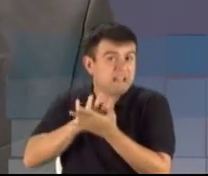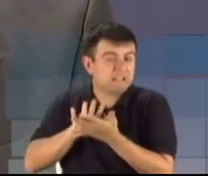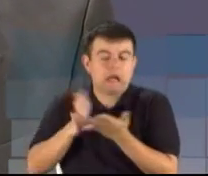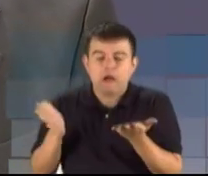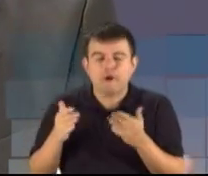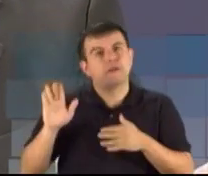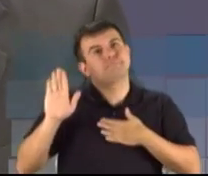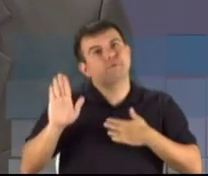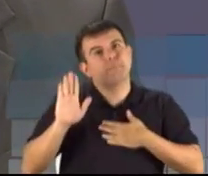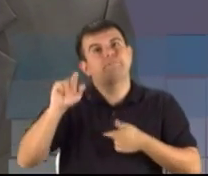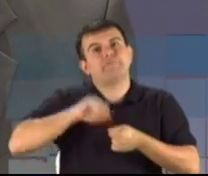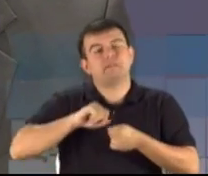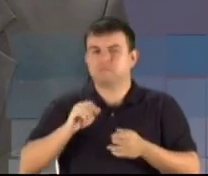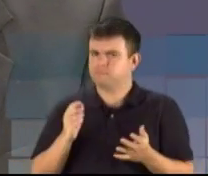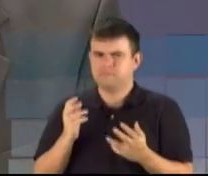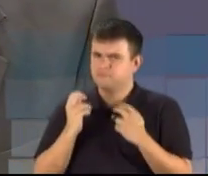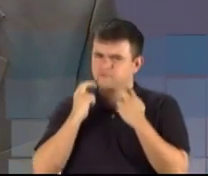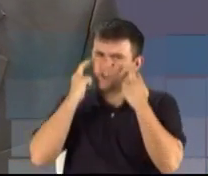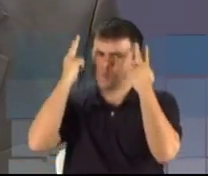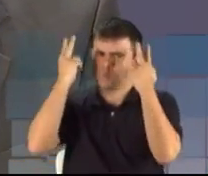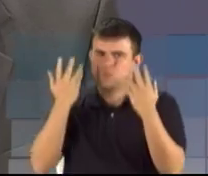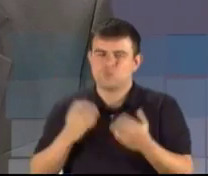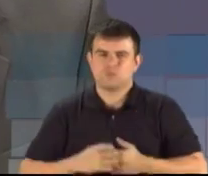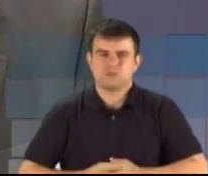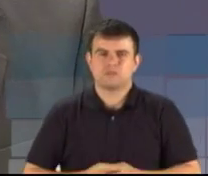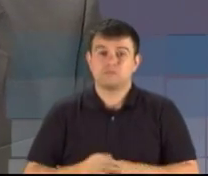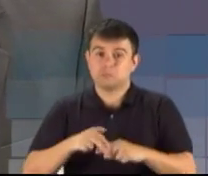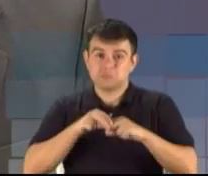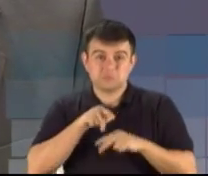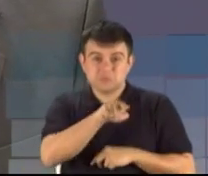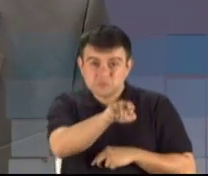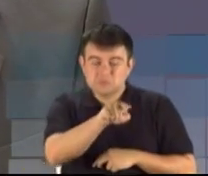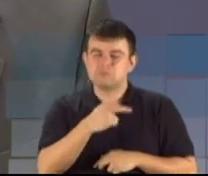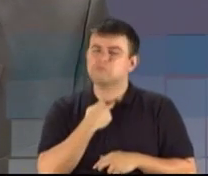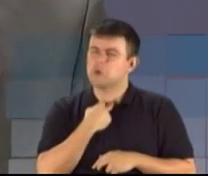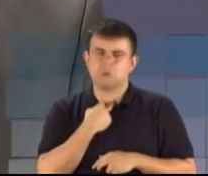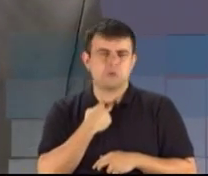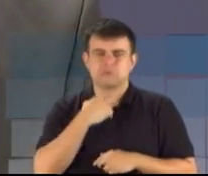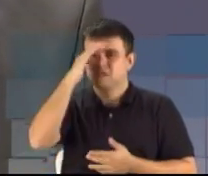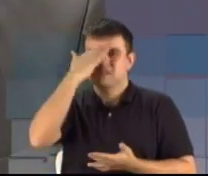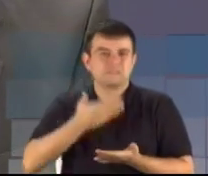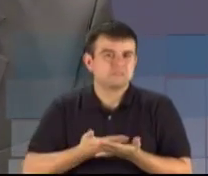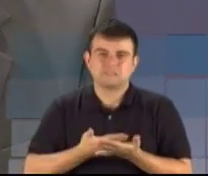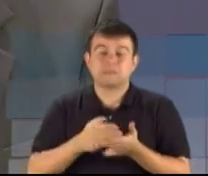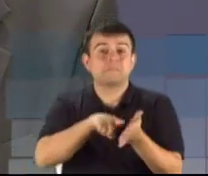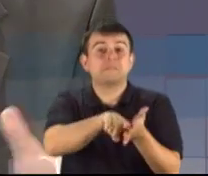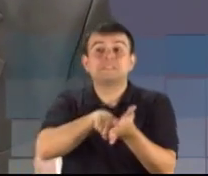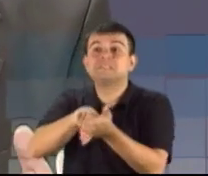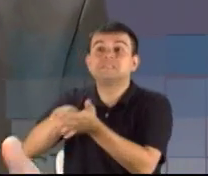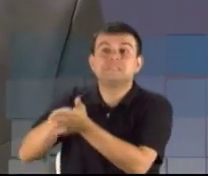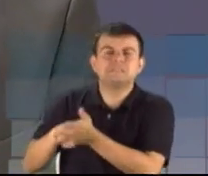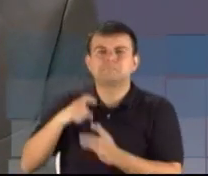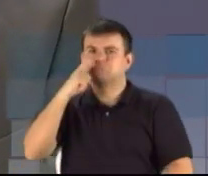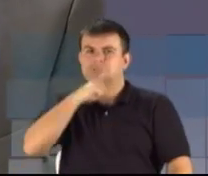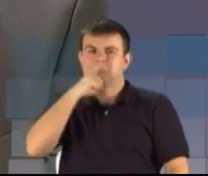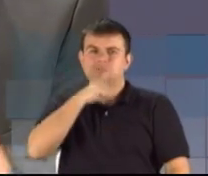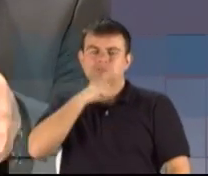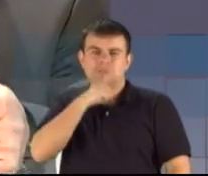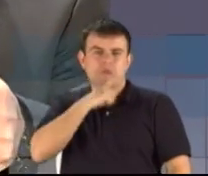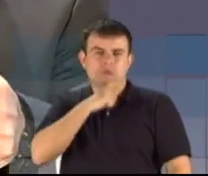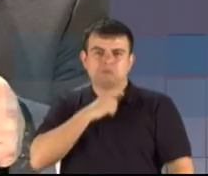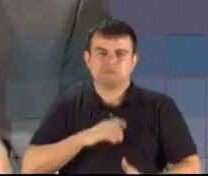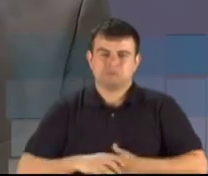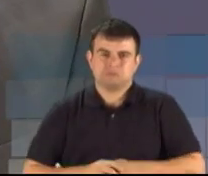É uma vergonha. Por isso, você não deve acreditar nas pesquisas mentirosas e tendenciosas.